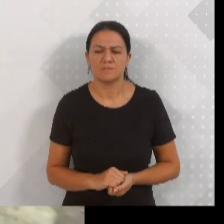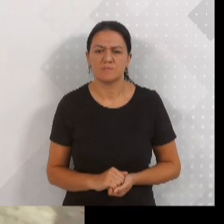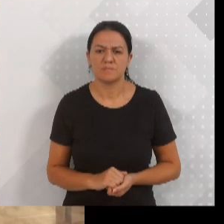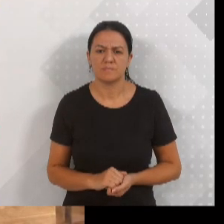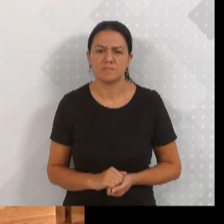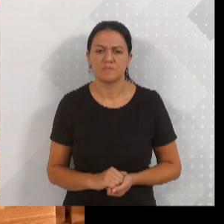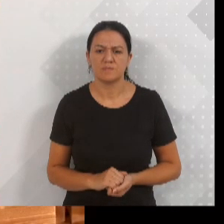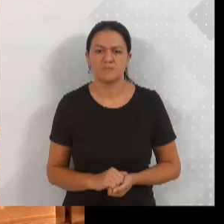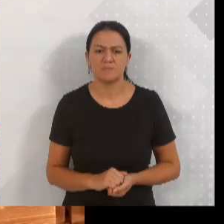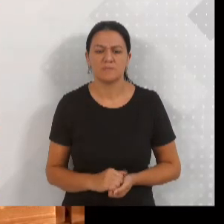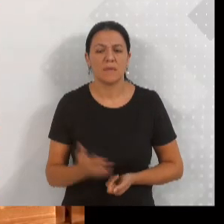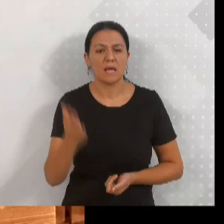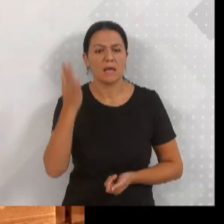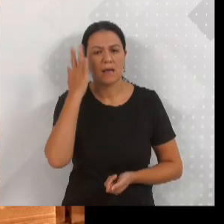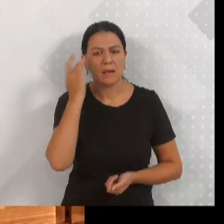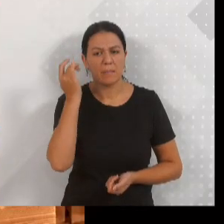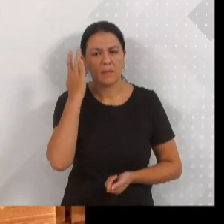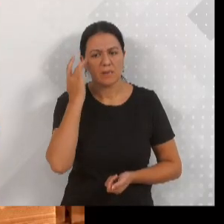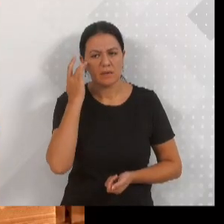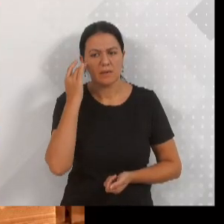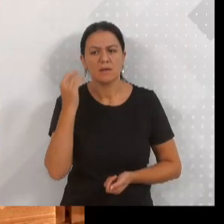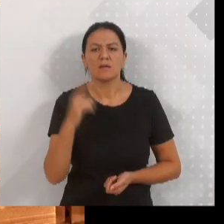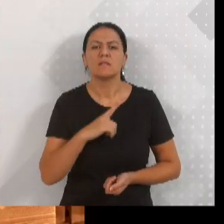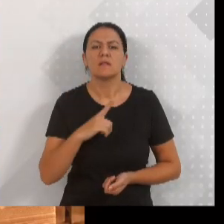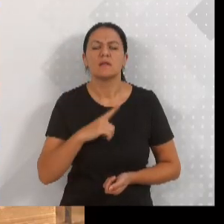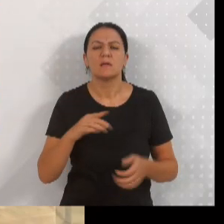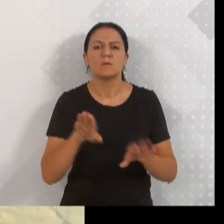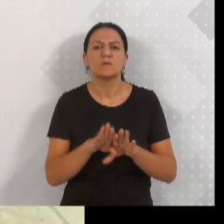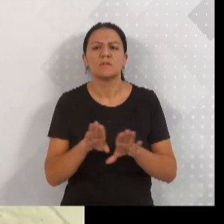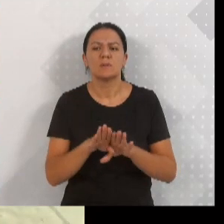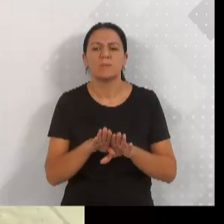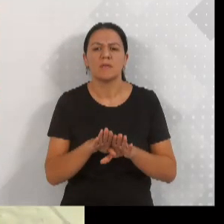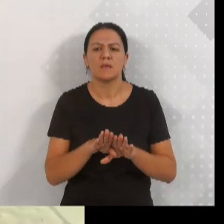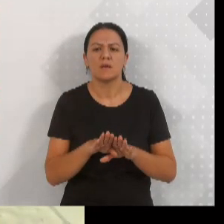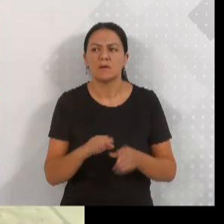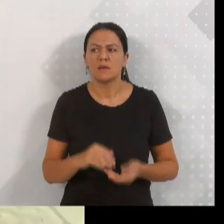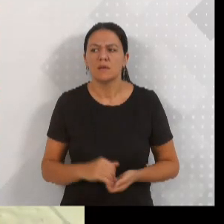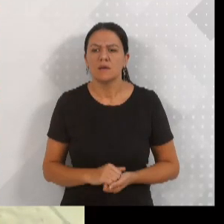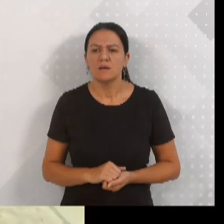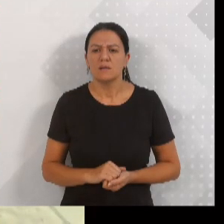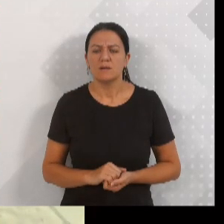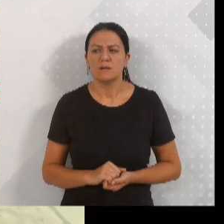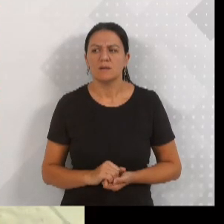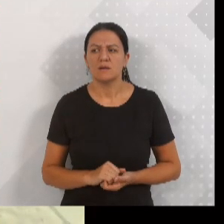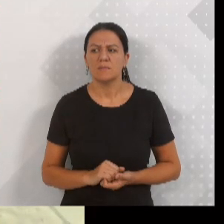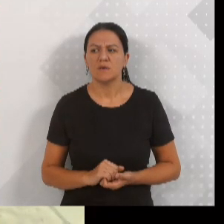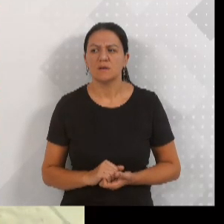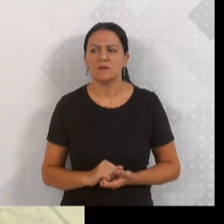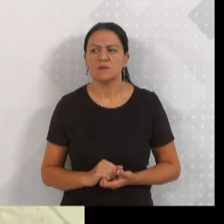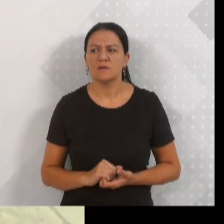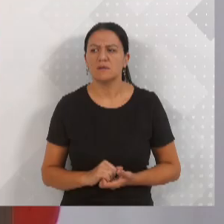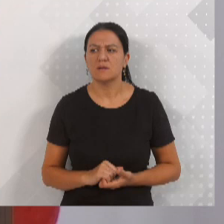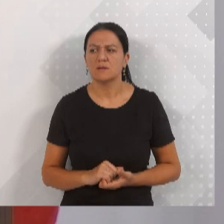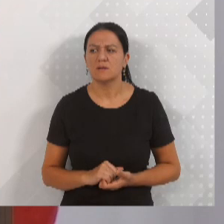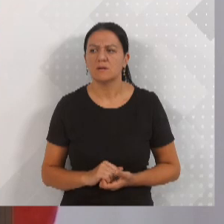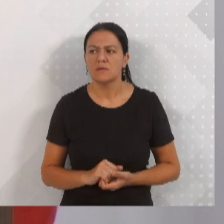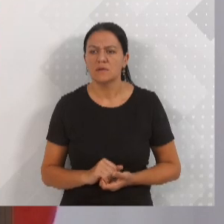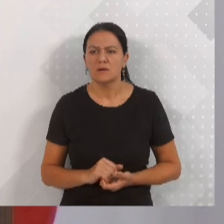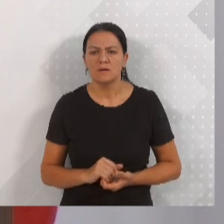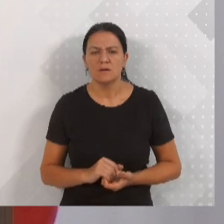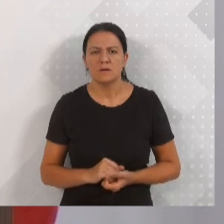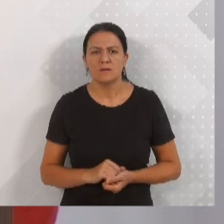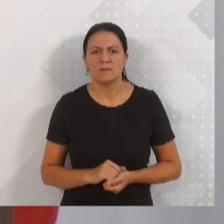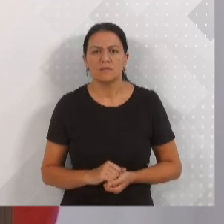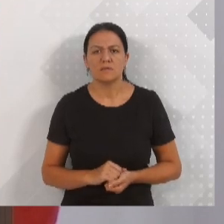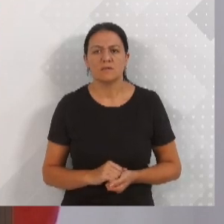Amanhã nós teremos a nossa edição da sessão itinerante. Importante lembrar que nós vamos fazer aí a